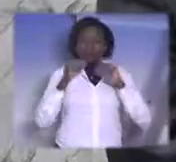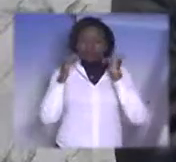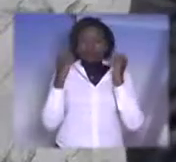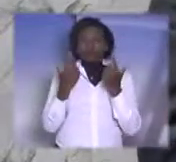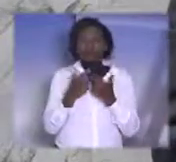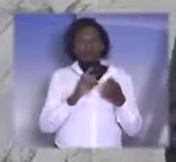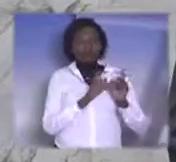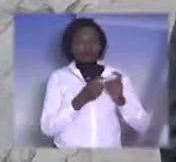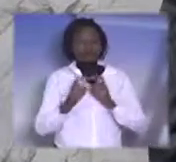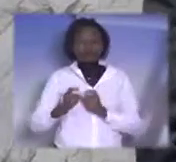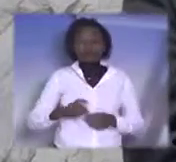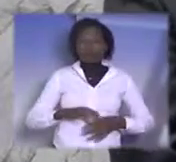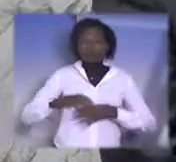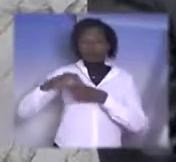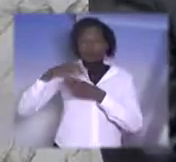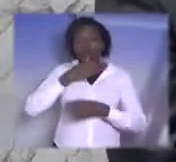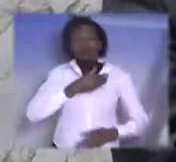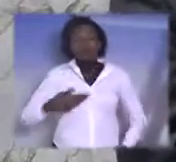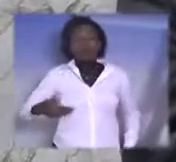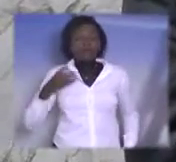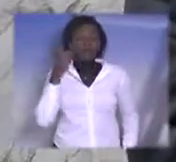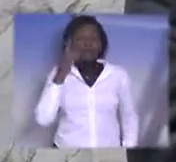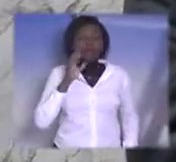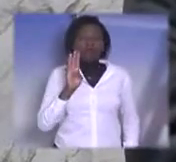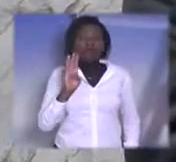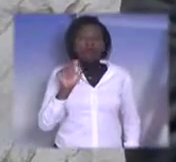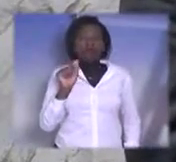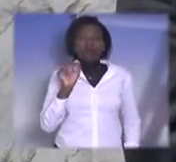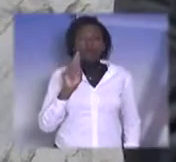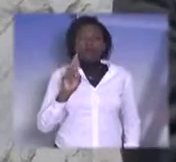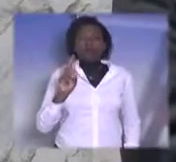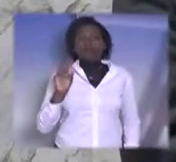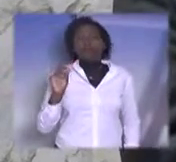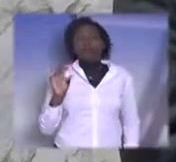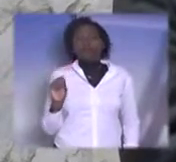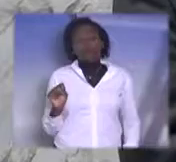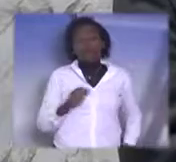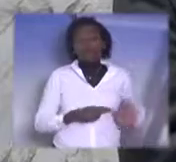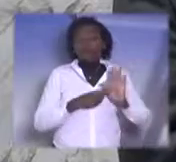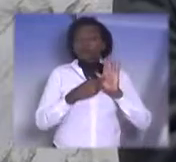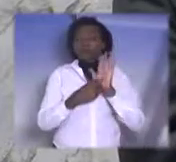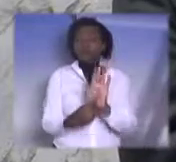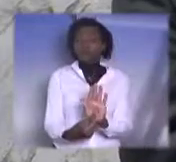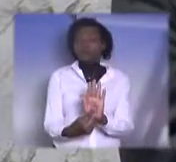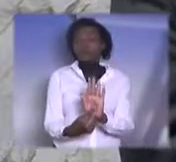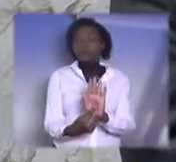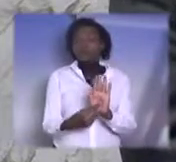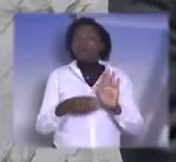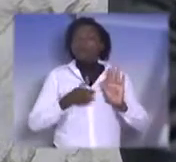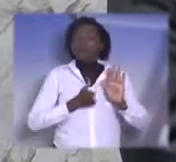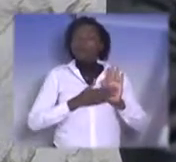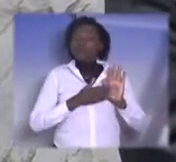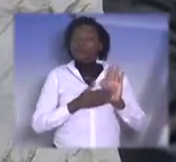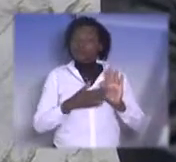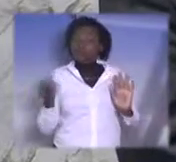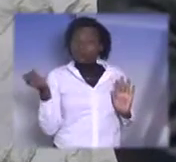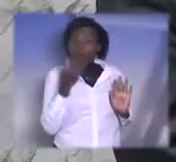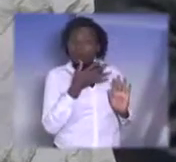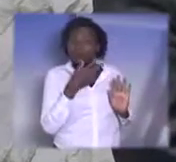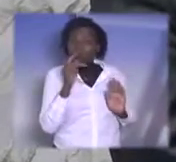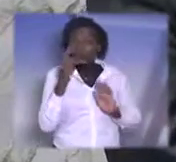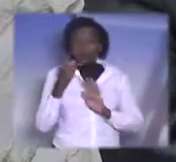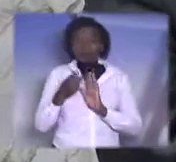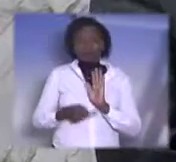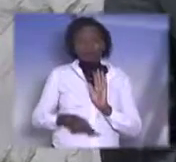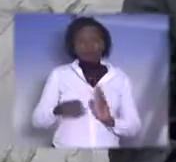pelo nosso líder de governo, o deputado Barros Munhoz, que apresentou uma proposta nova para o Projeto